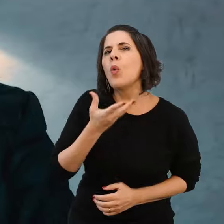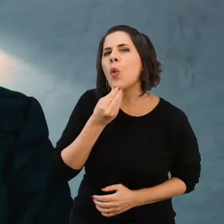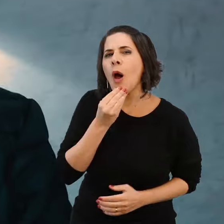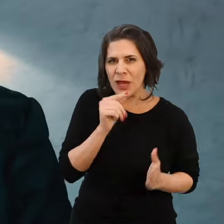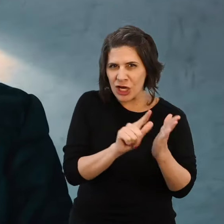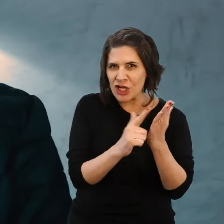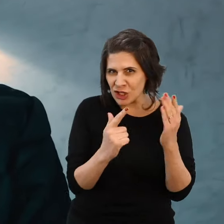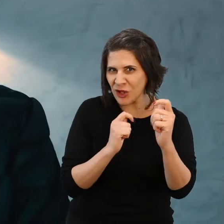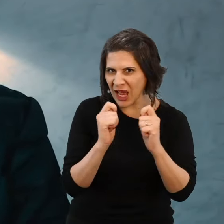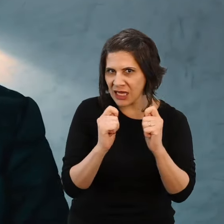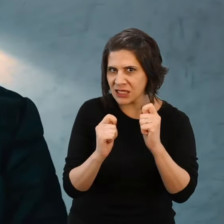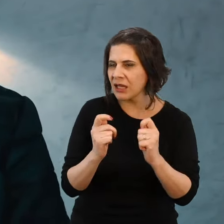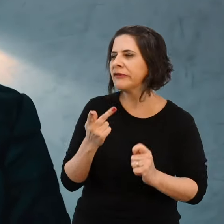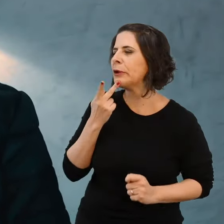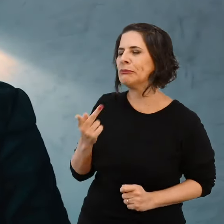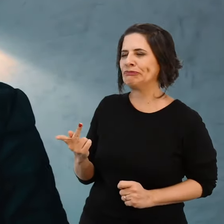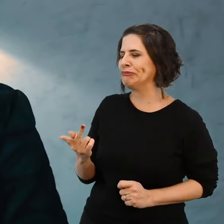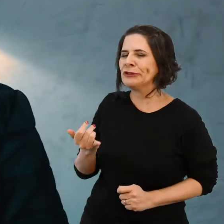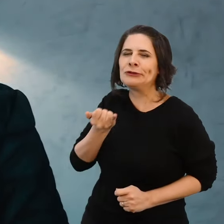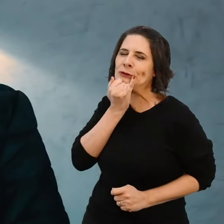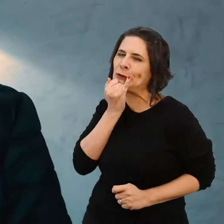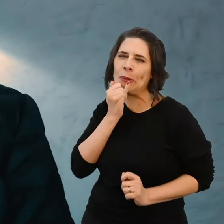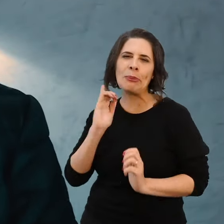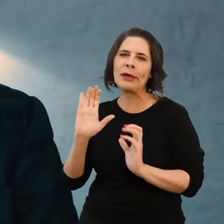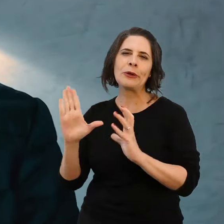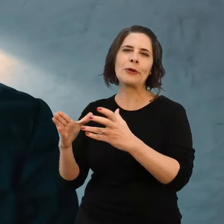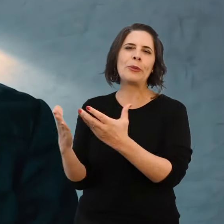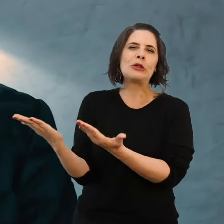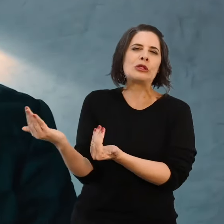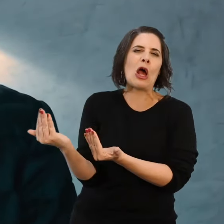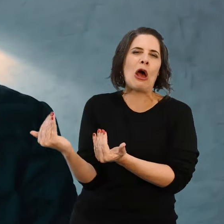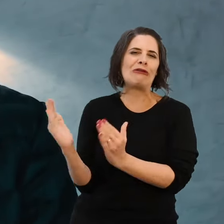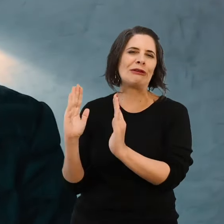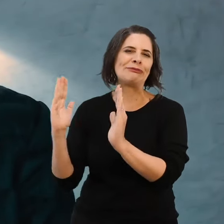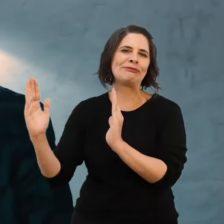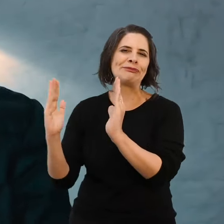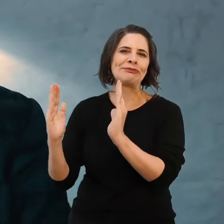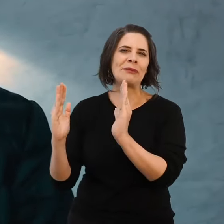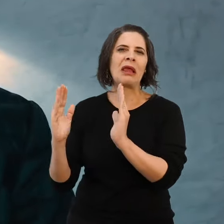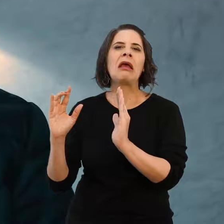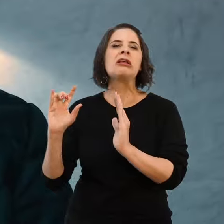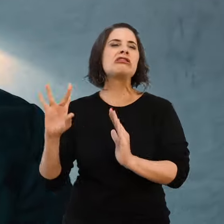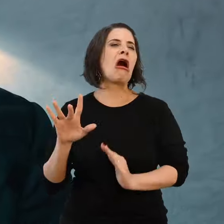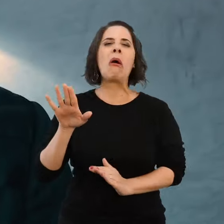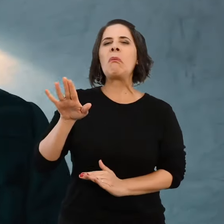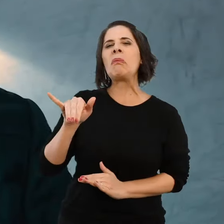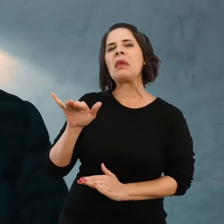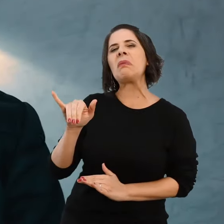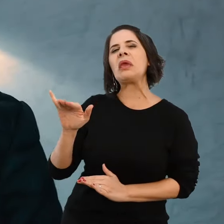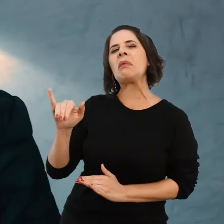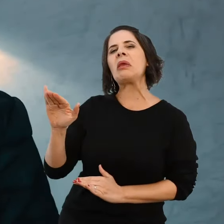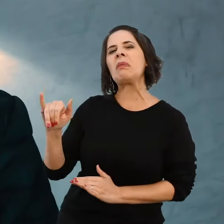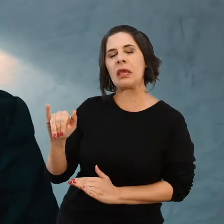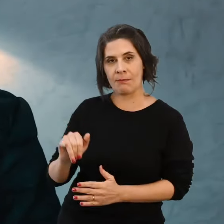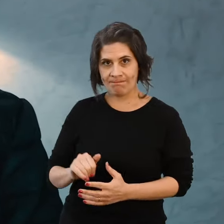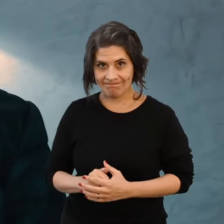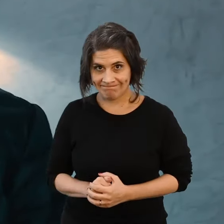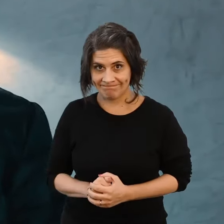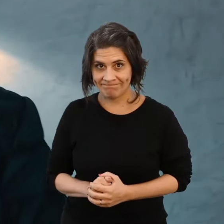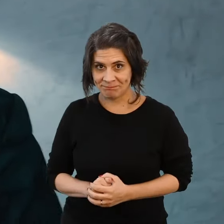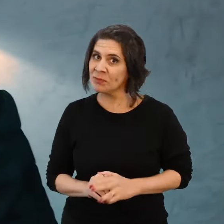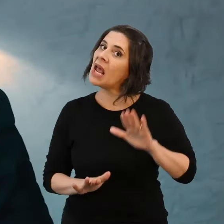falou que isso representava uma geração que se esconde atrás de argumentos que são nada mais nada menos do que